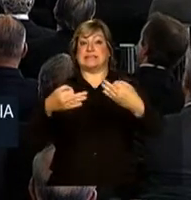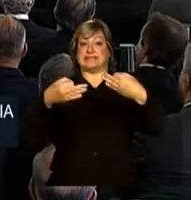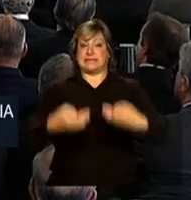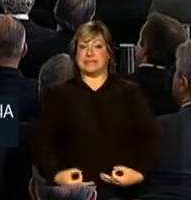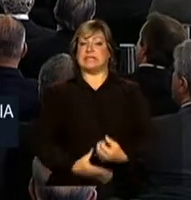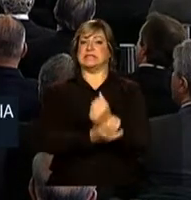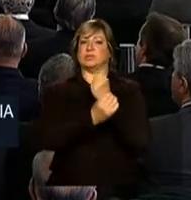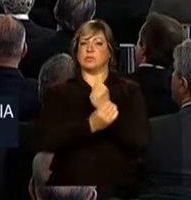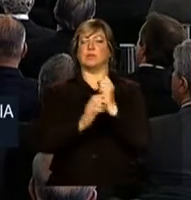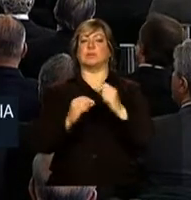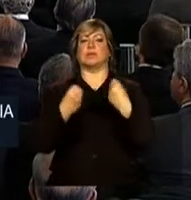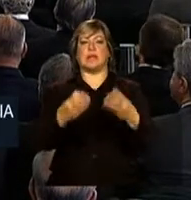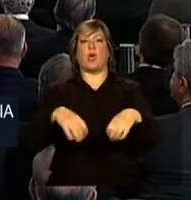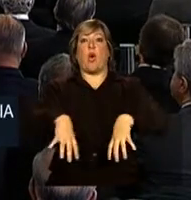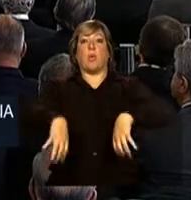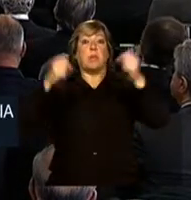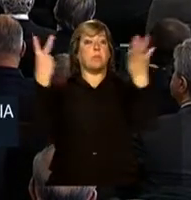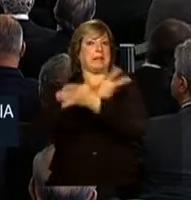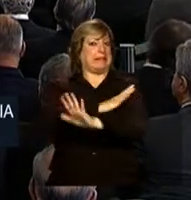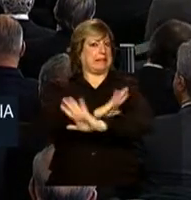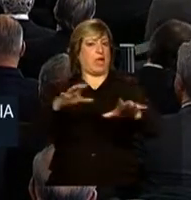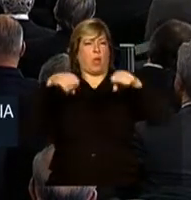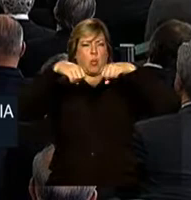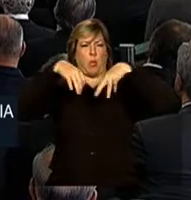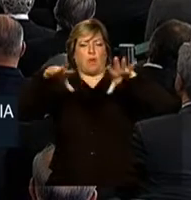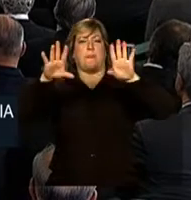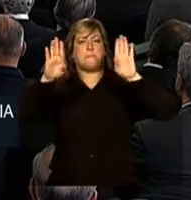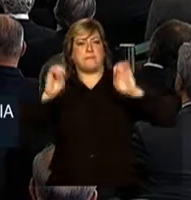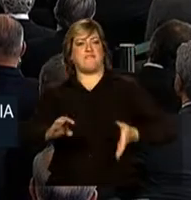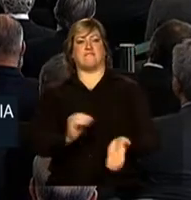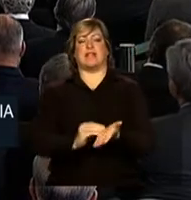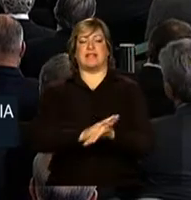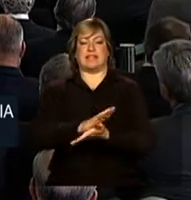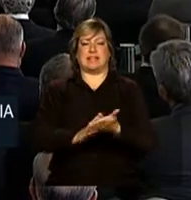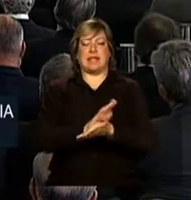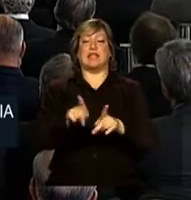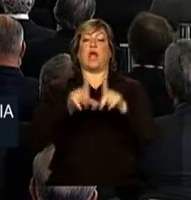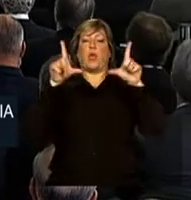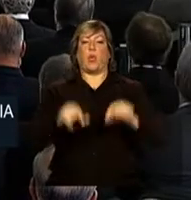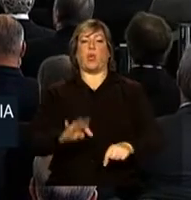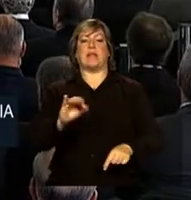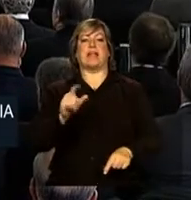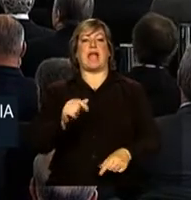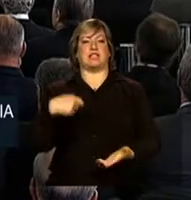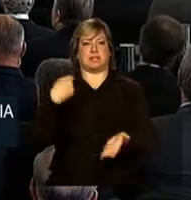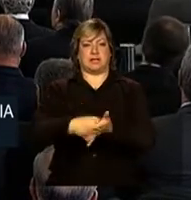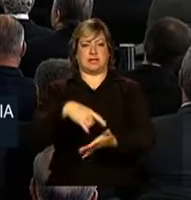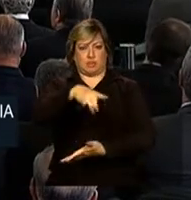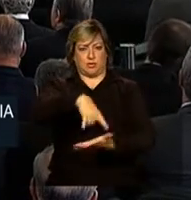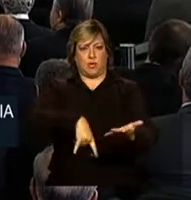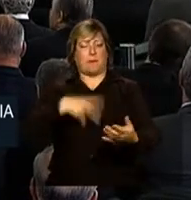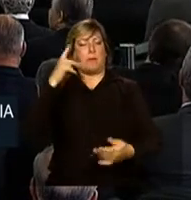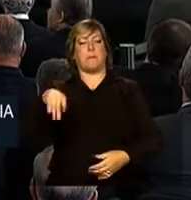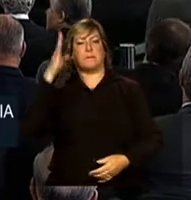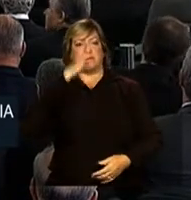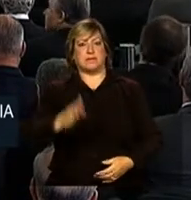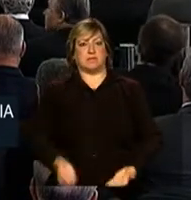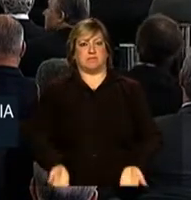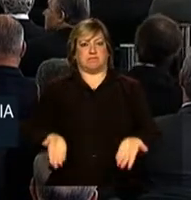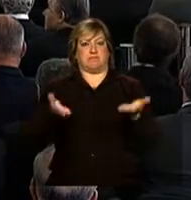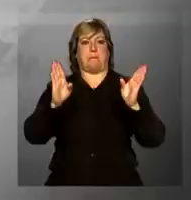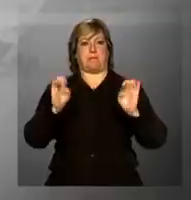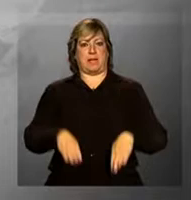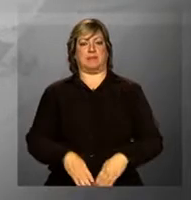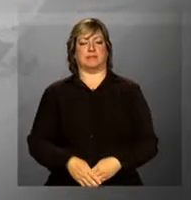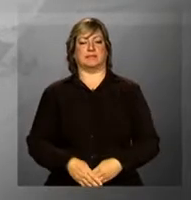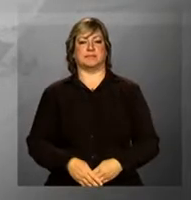segurança do abastecimento energético e reduzindo o custo da energia elétrica para o Brasil crescer